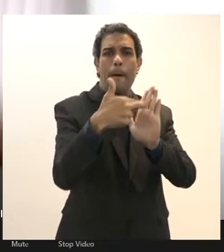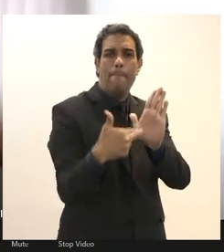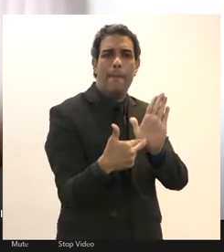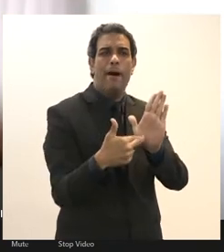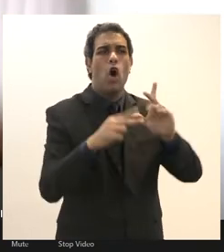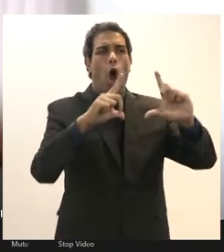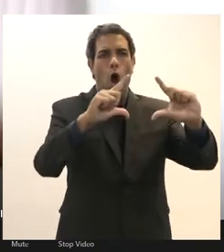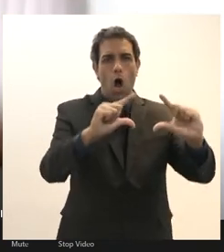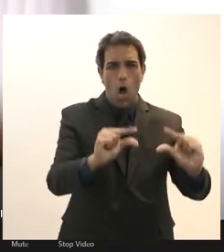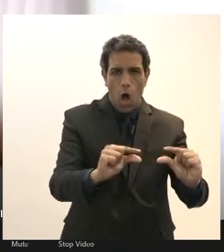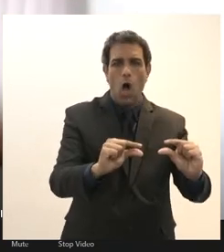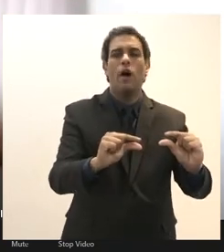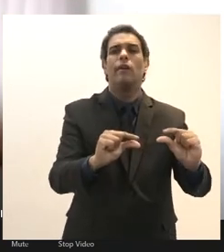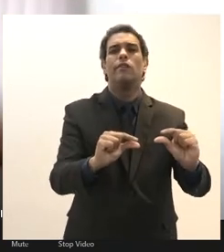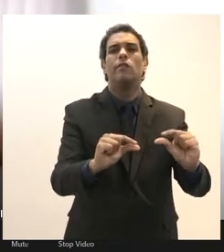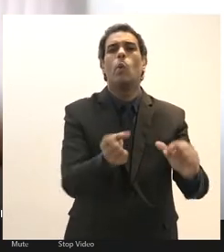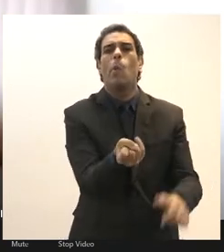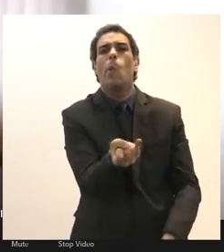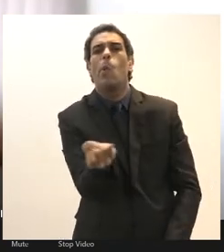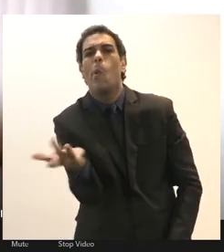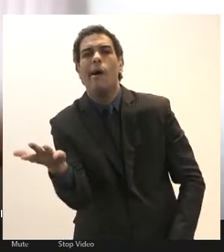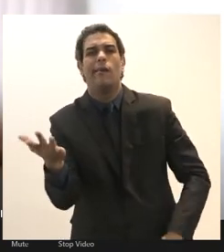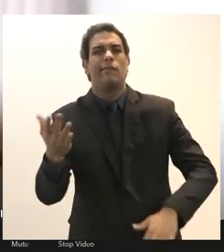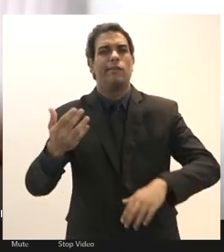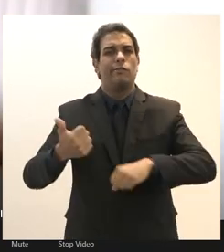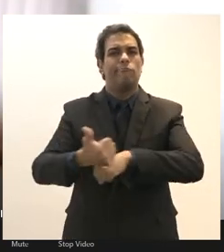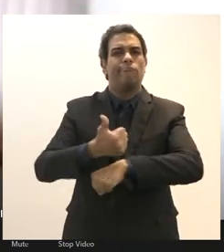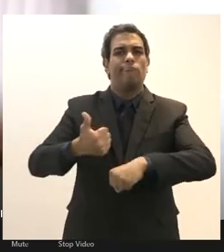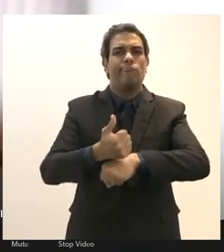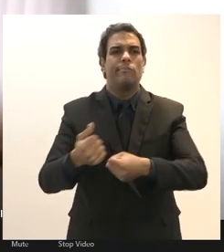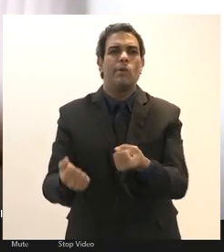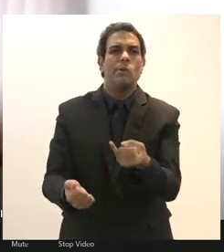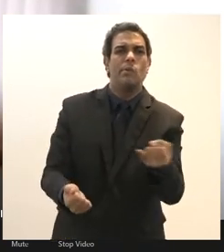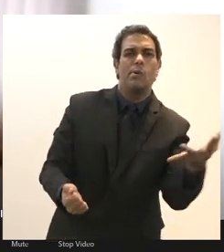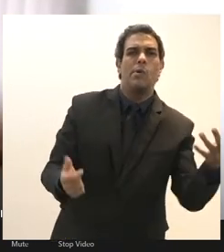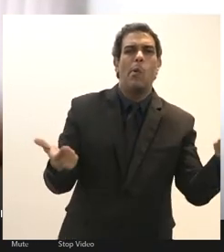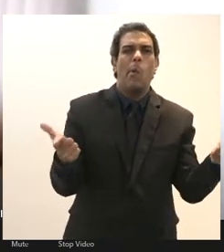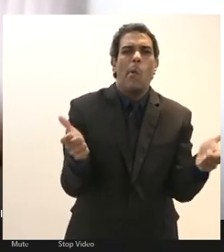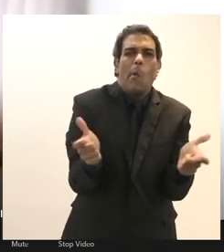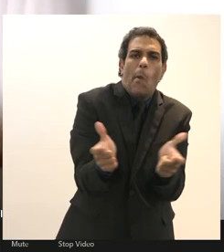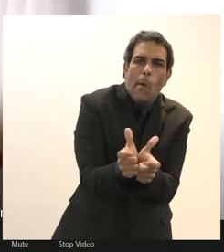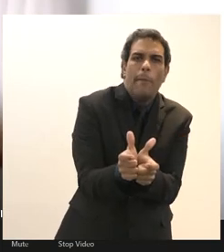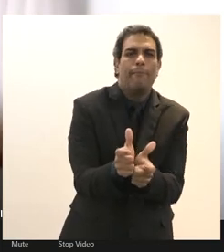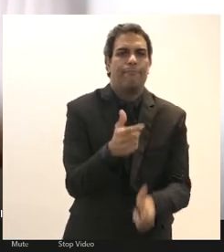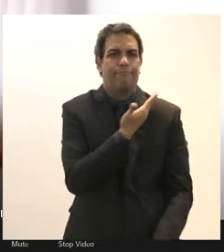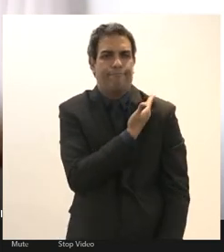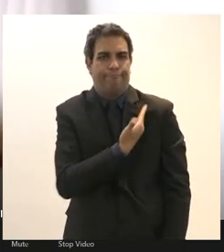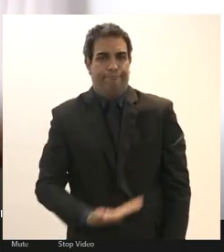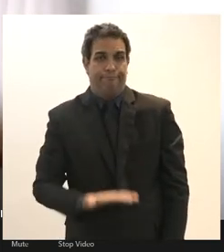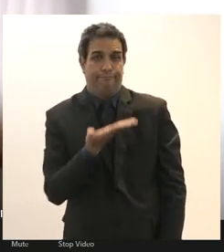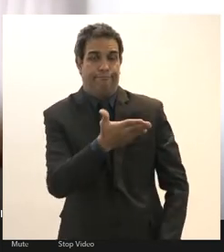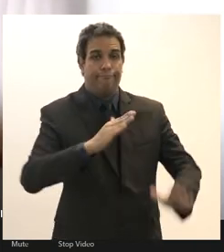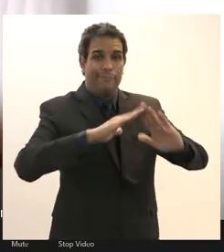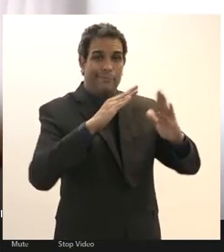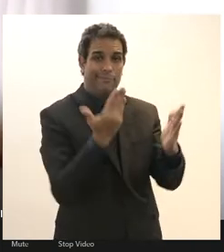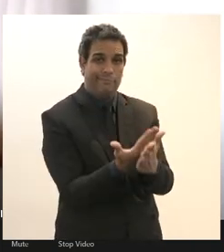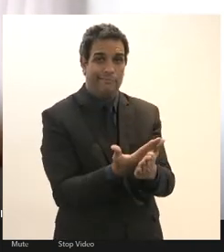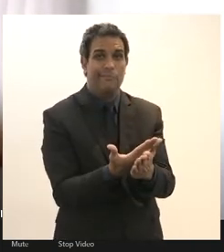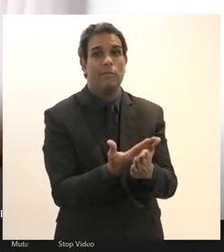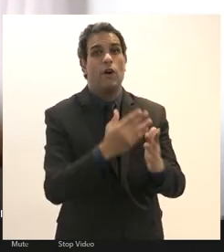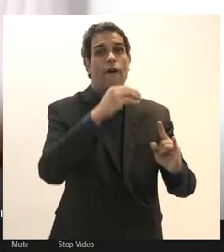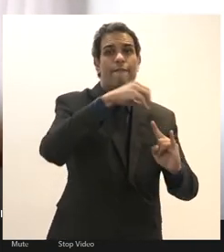reduza quantitativos e reduza a capacidade de intervenção de uma instituição pública como a